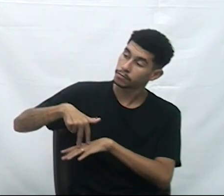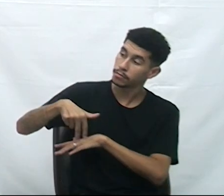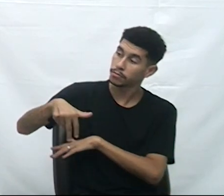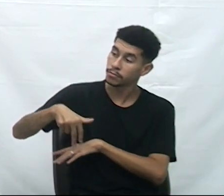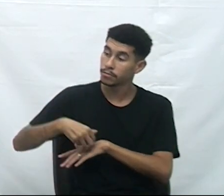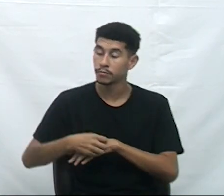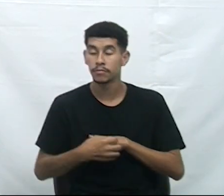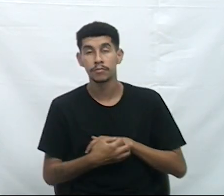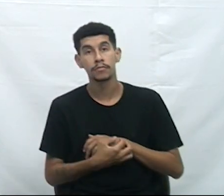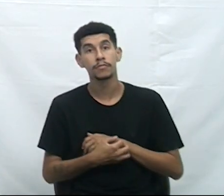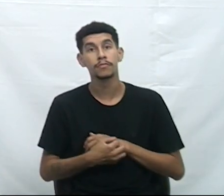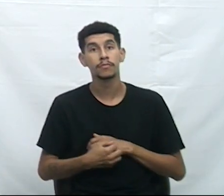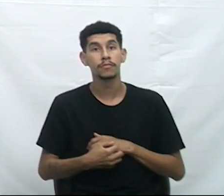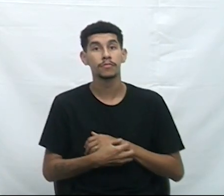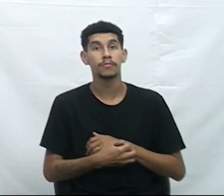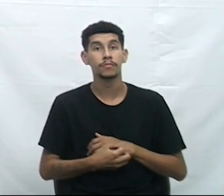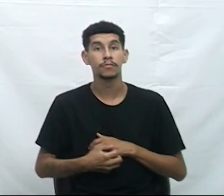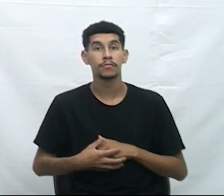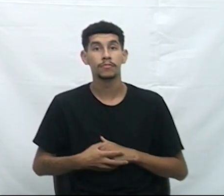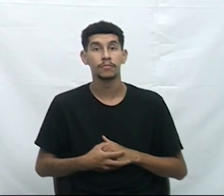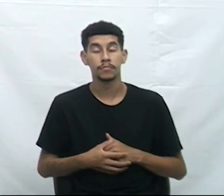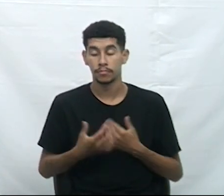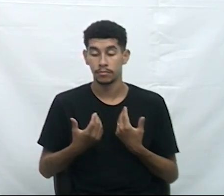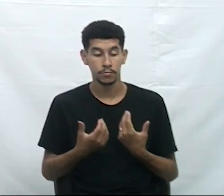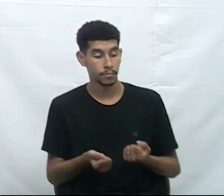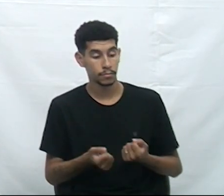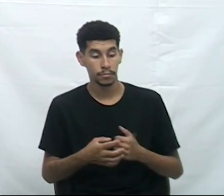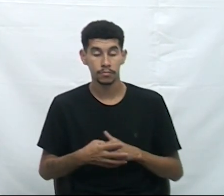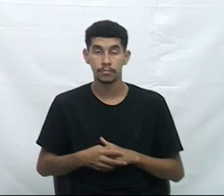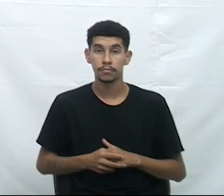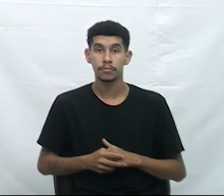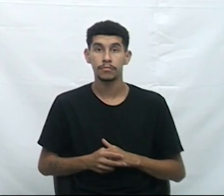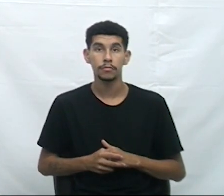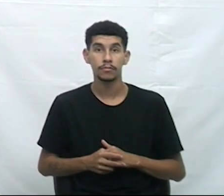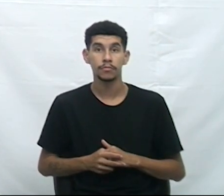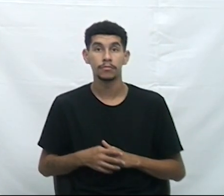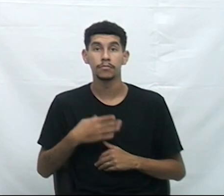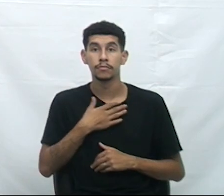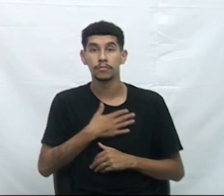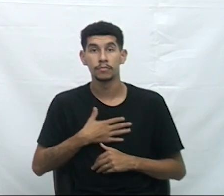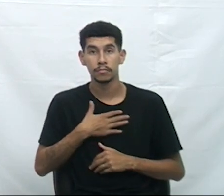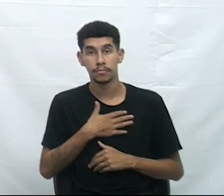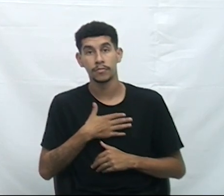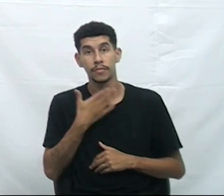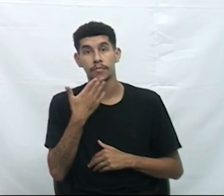Questão de ordem cedida ao líder do governo, o vereador Antônio Manuel. Gostaria de